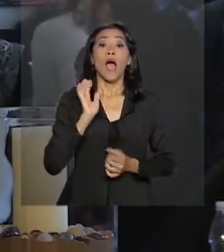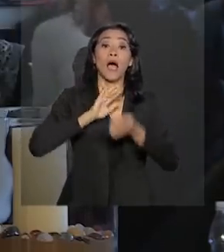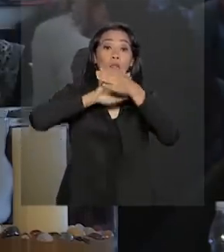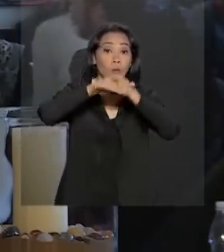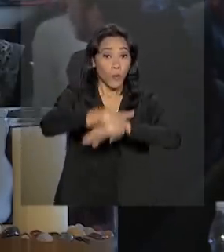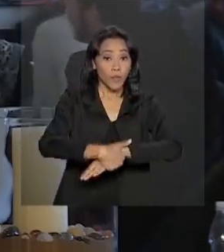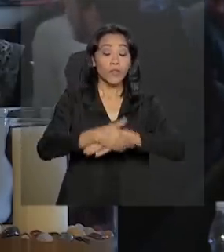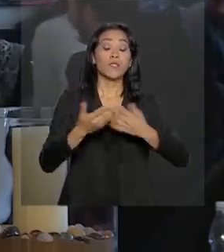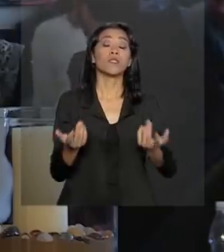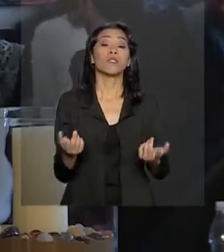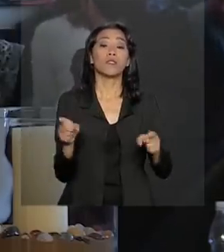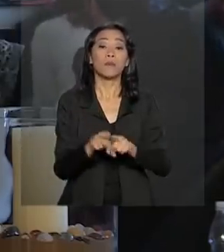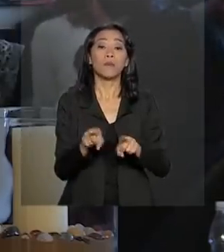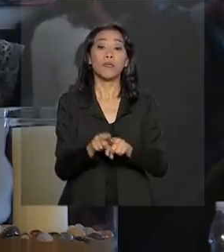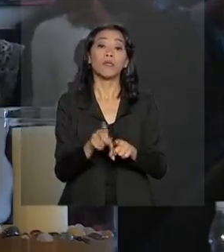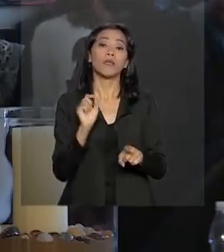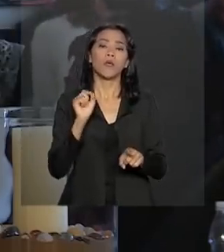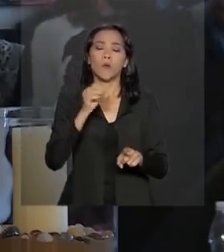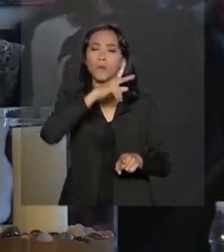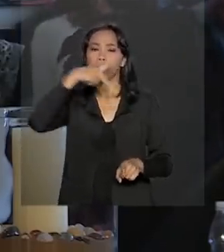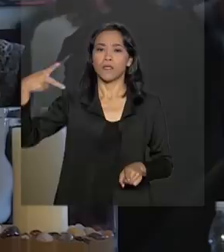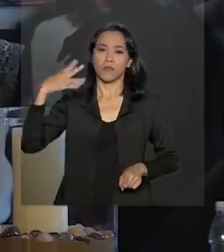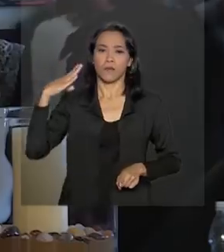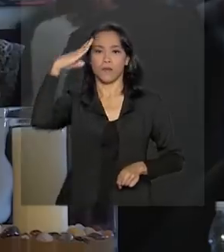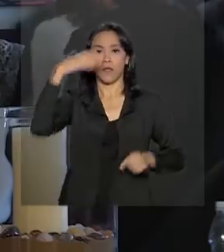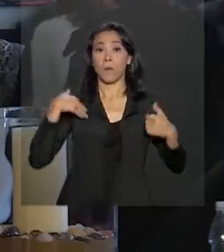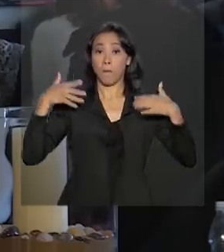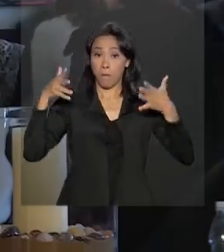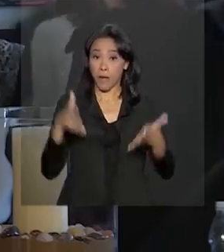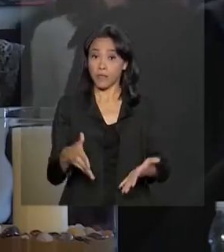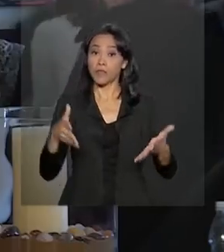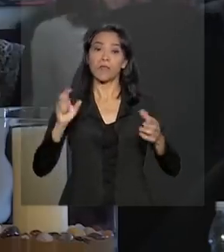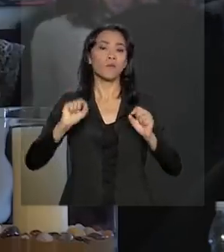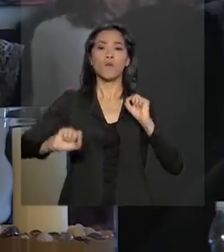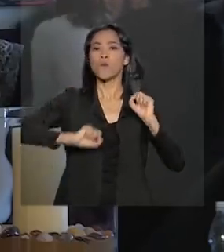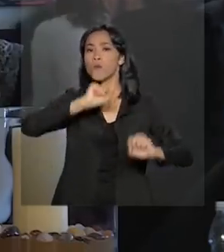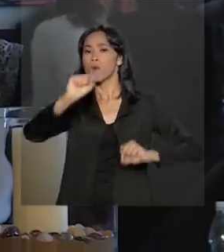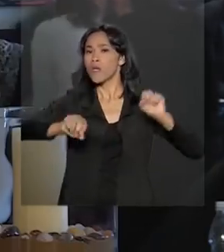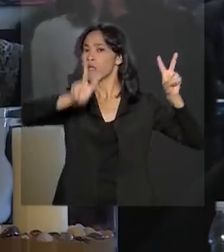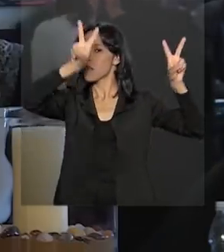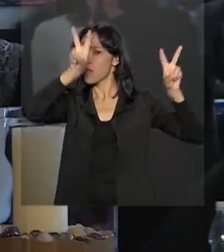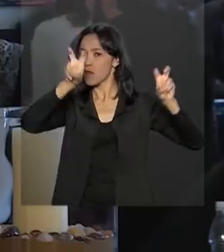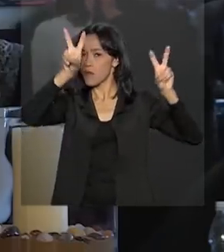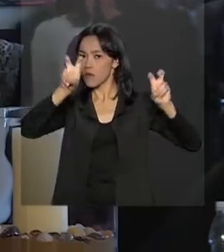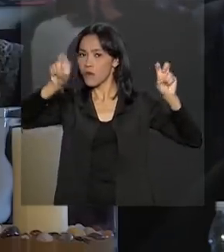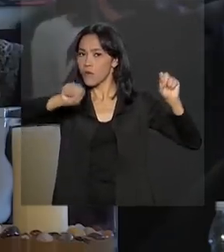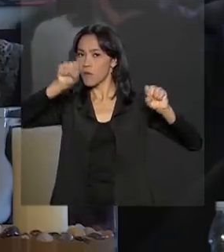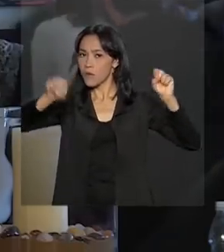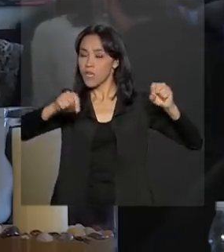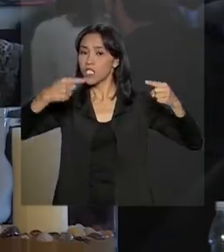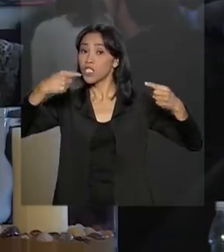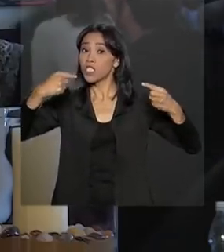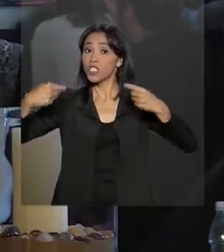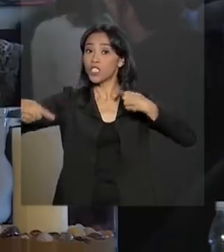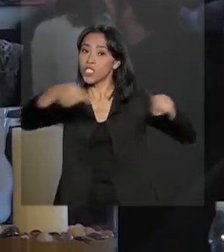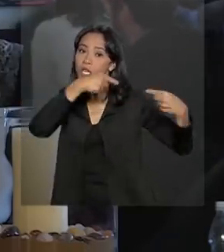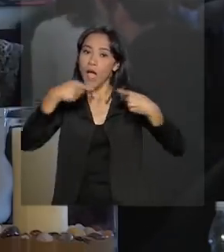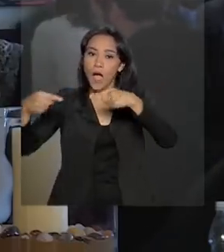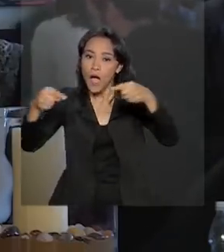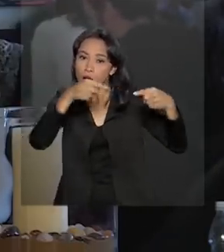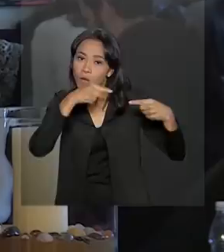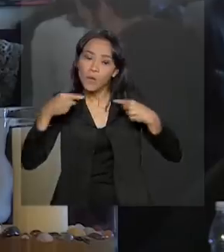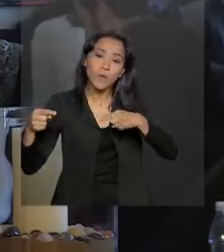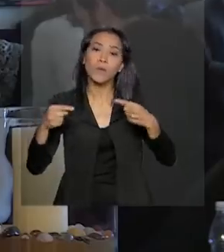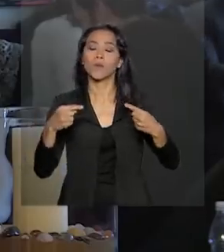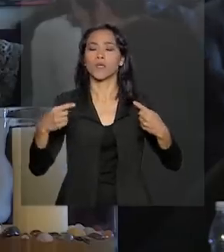noite, Jair Bolsonaro participa de um painel chamado Diálogo Diplomático, Resposta Global à Crise